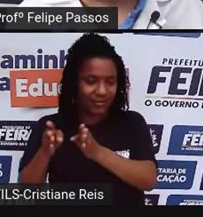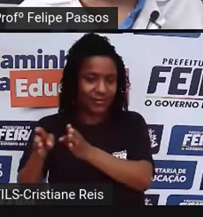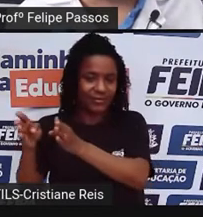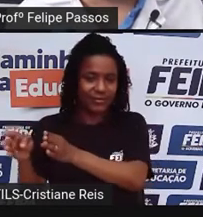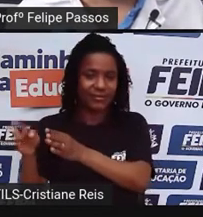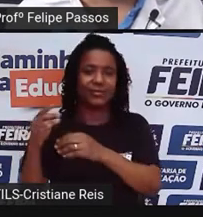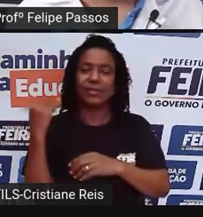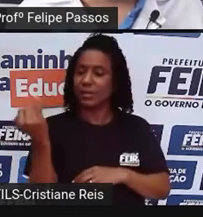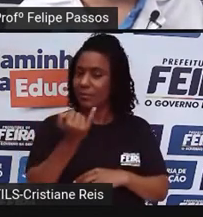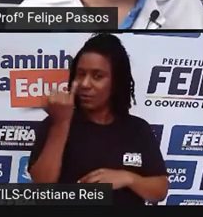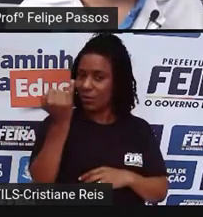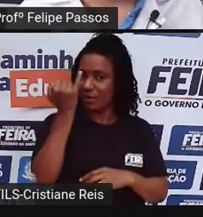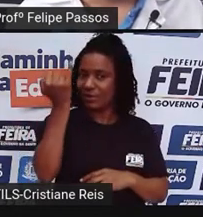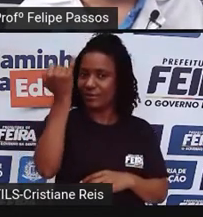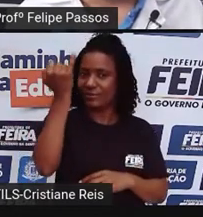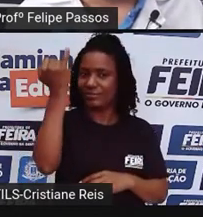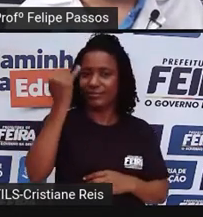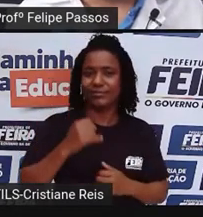super importantes também.